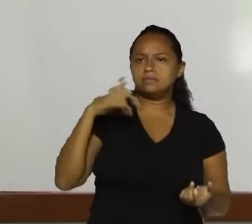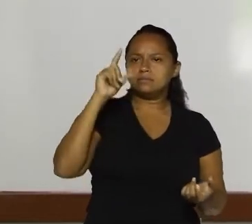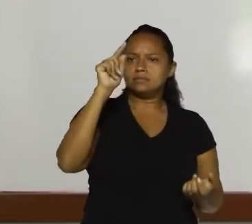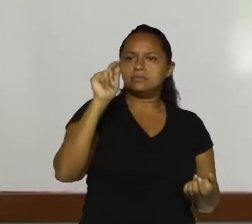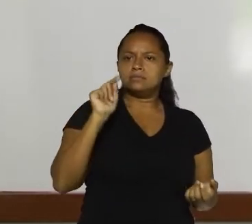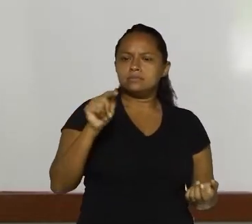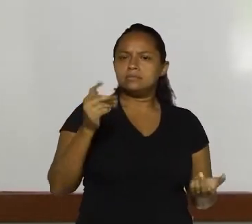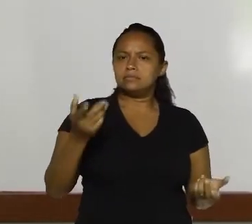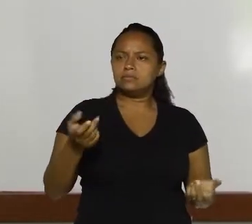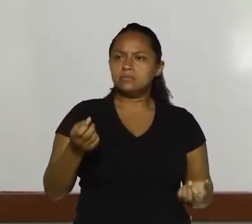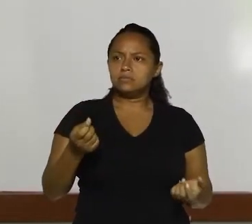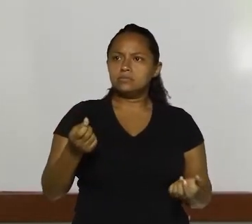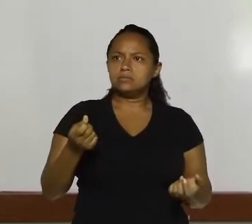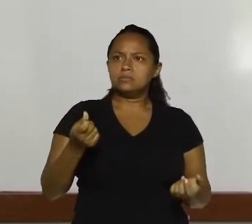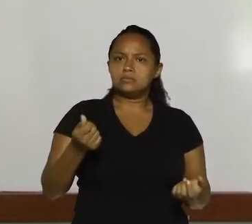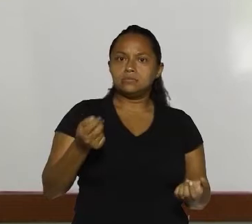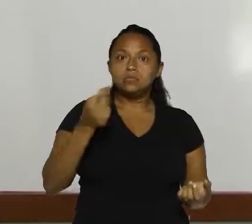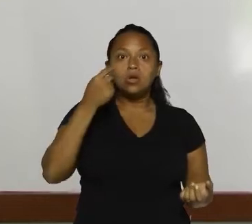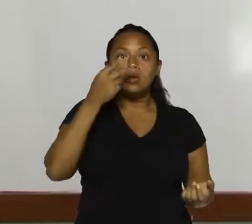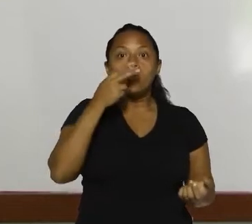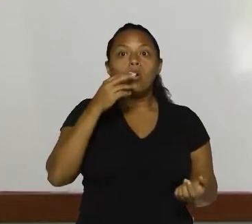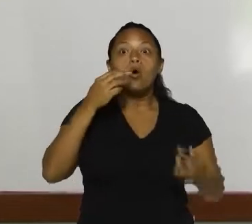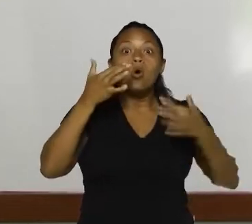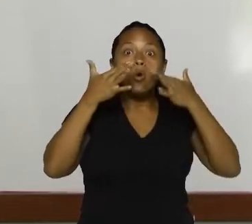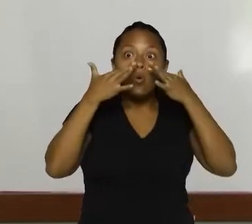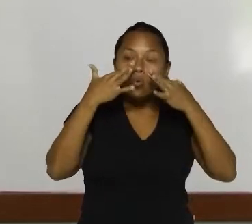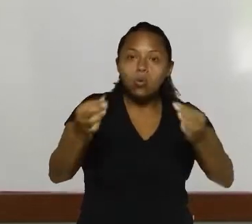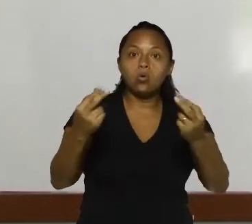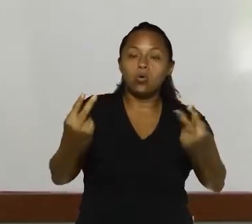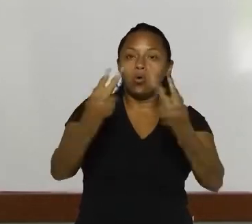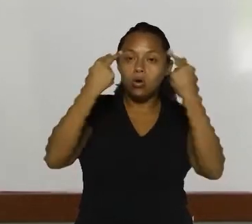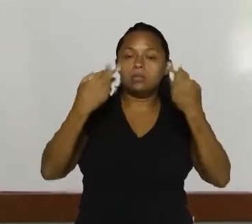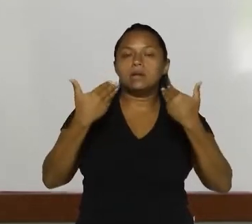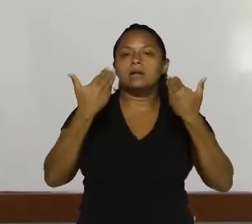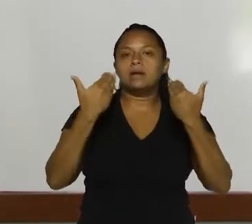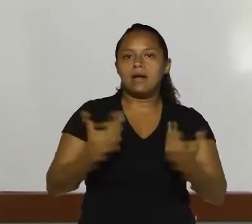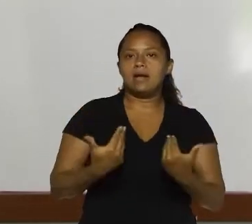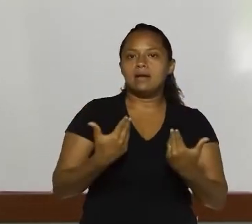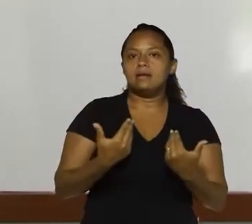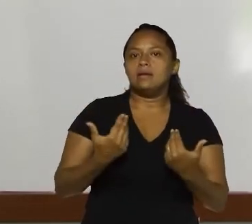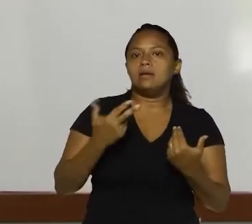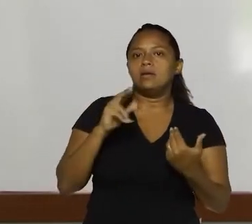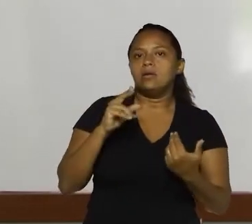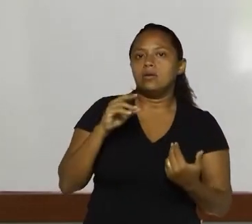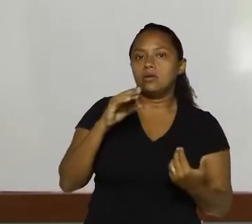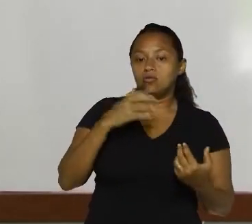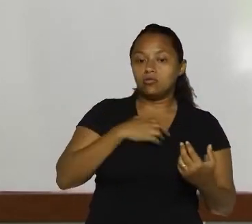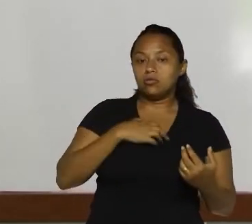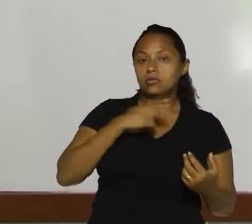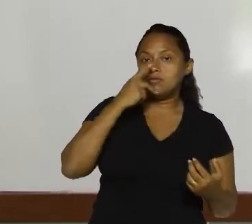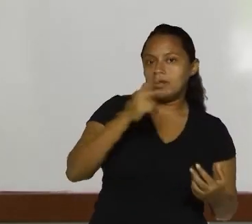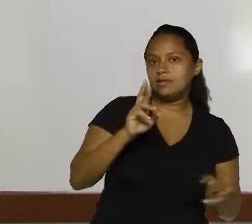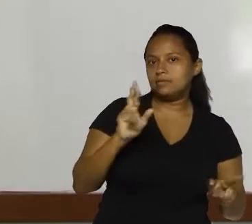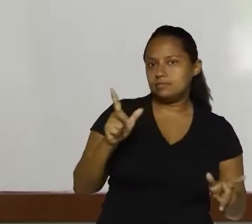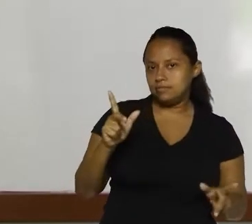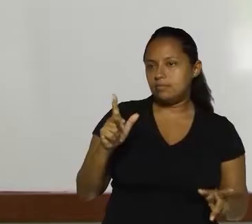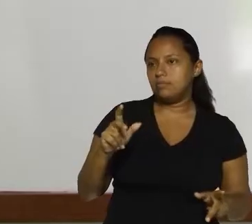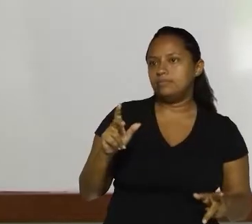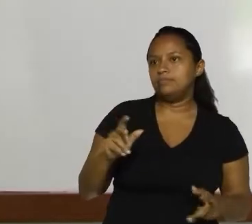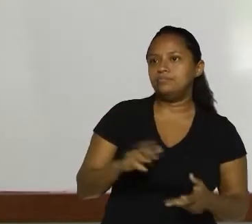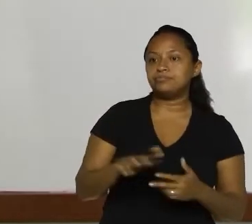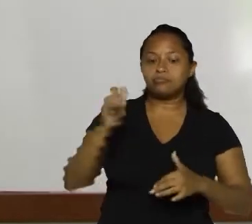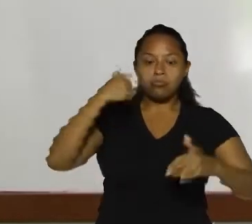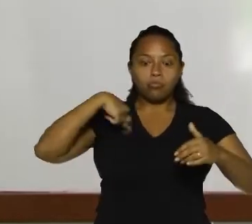ponto de exclamação. Vou dizer, olhe para cá. A entonação é diferente. A forma como eu leio isso é diferente. Estamos